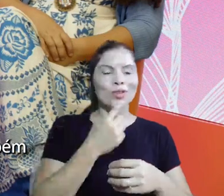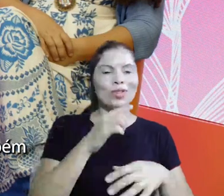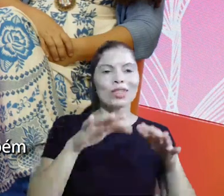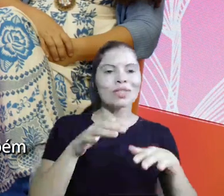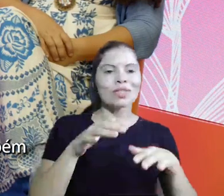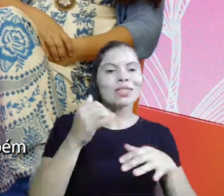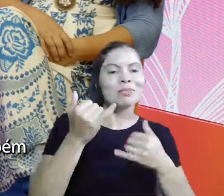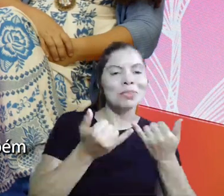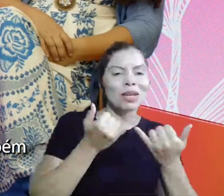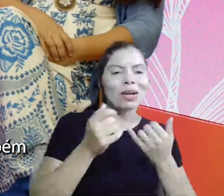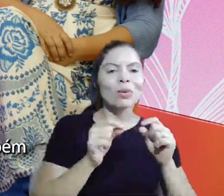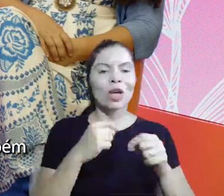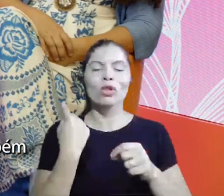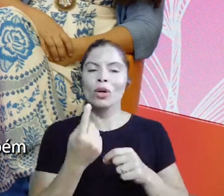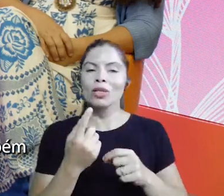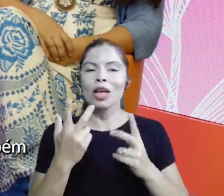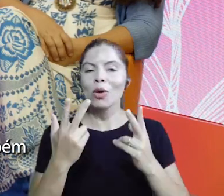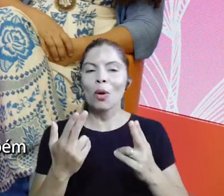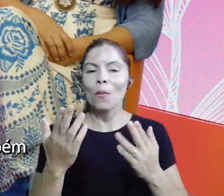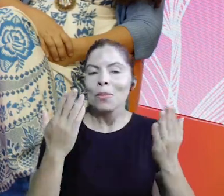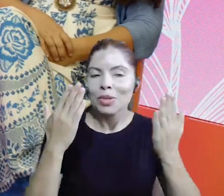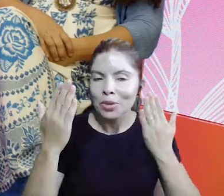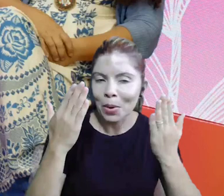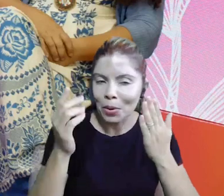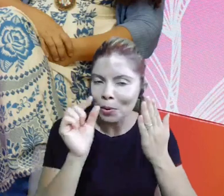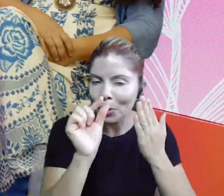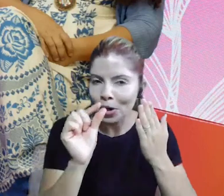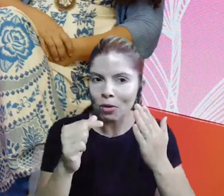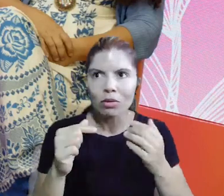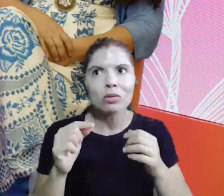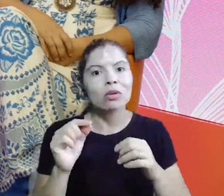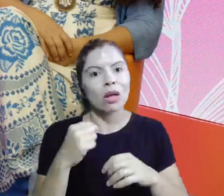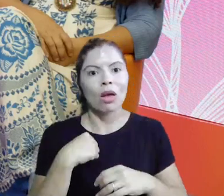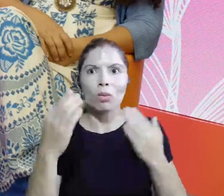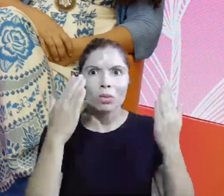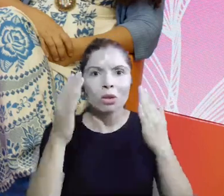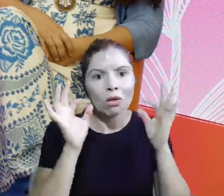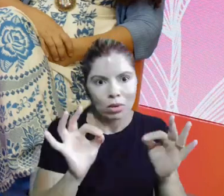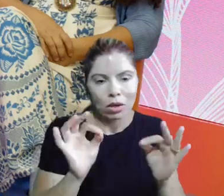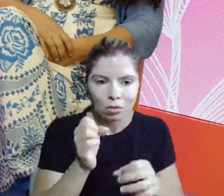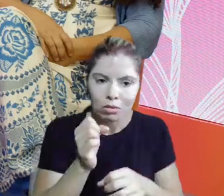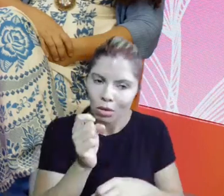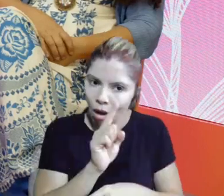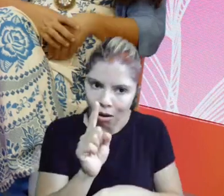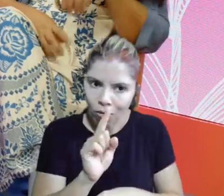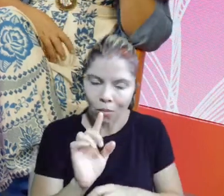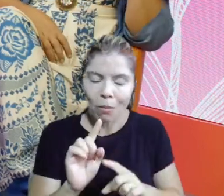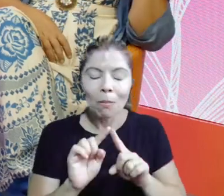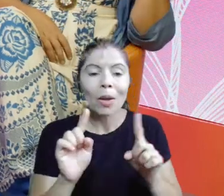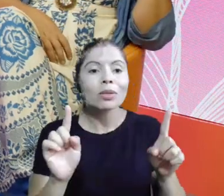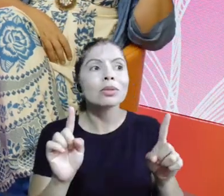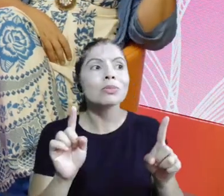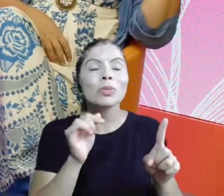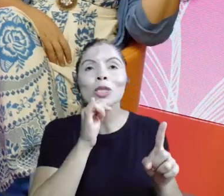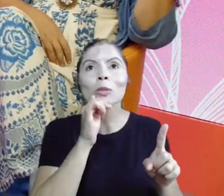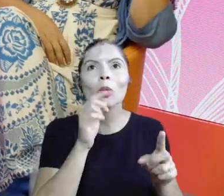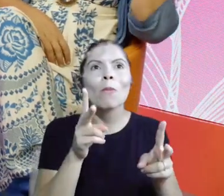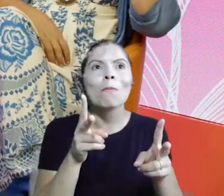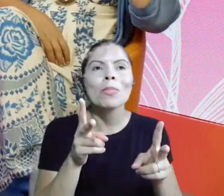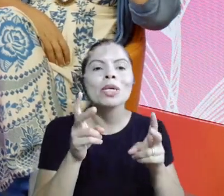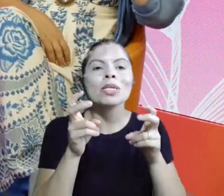brinca muito que a gente também é um pouco de psicóloga, claro que eu não sou psicóloga, mas quando,